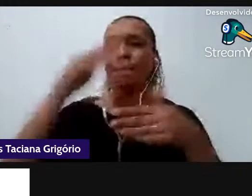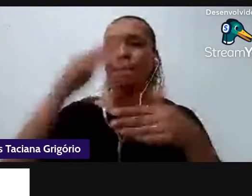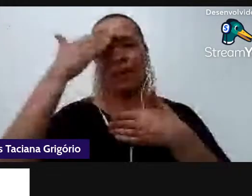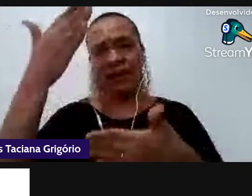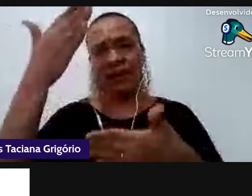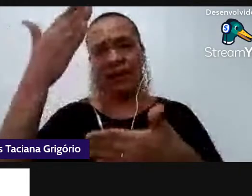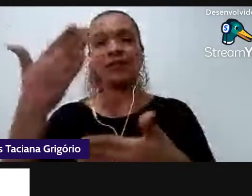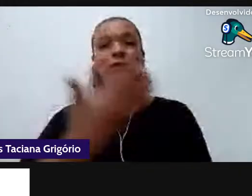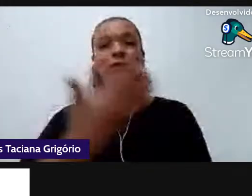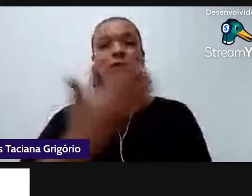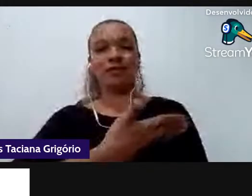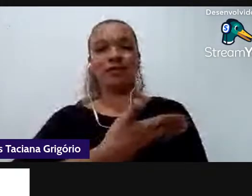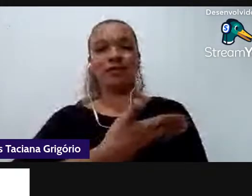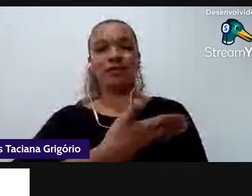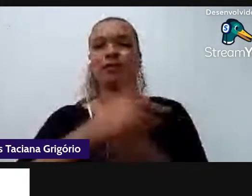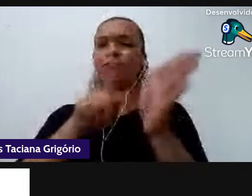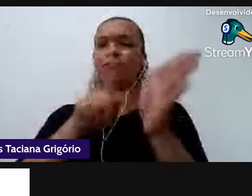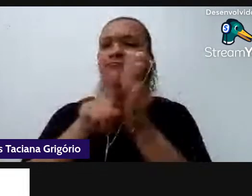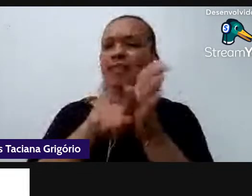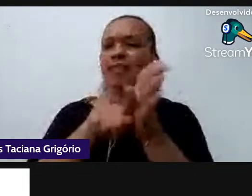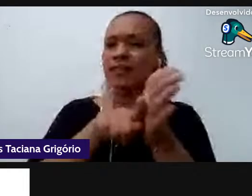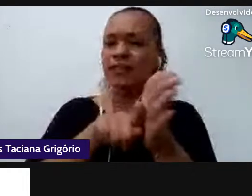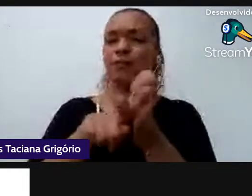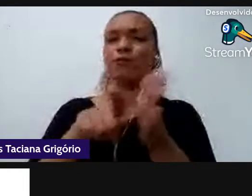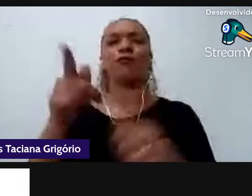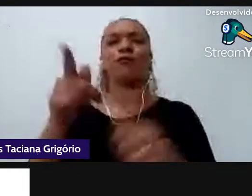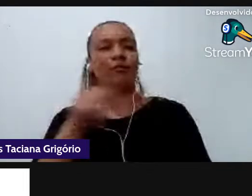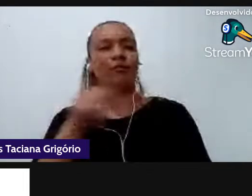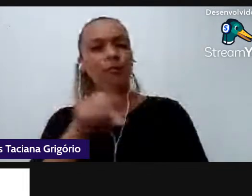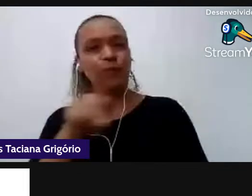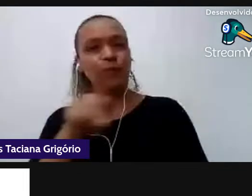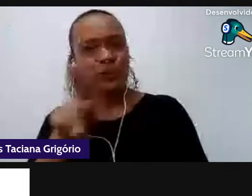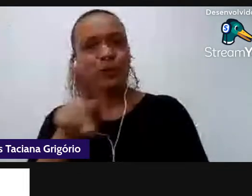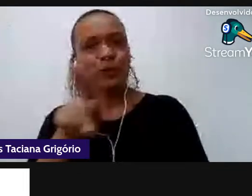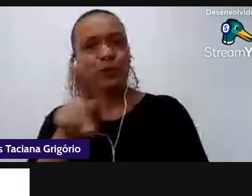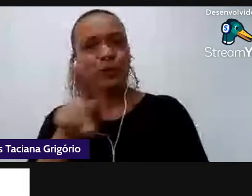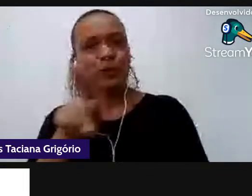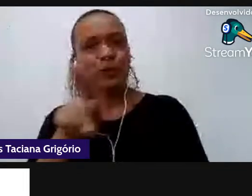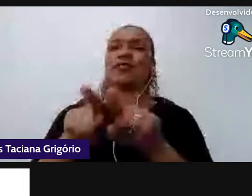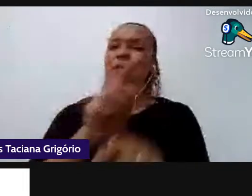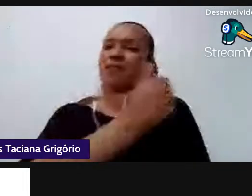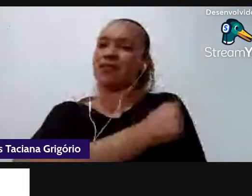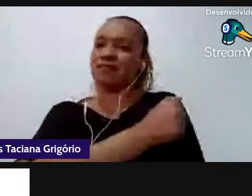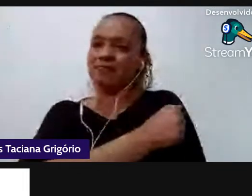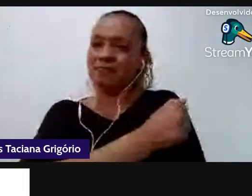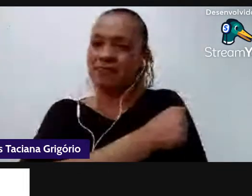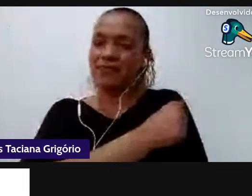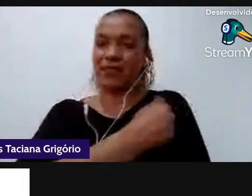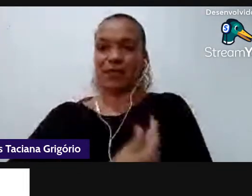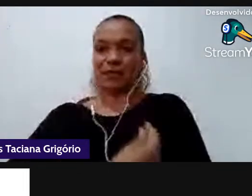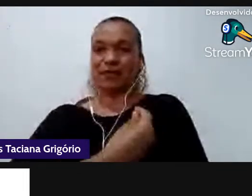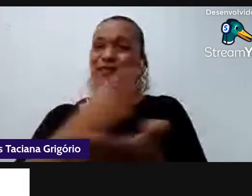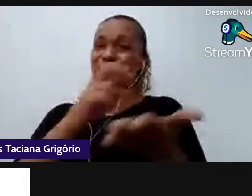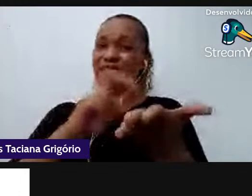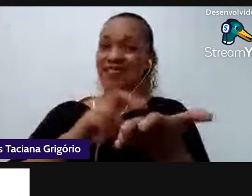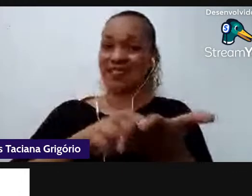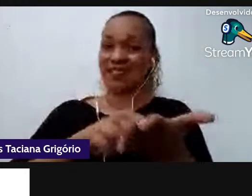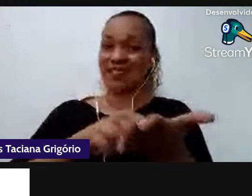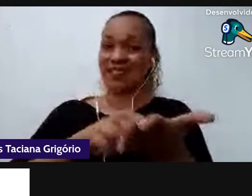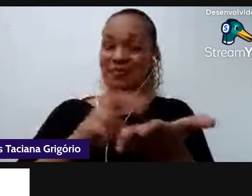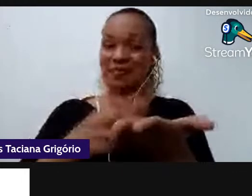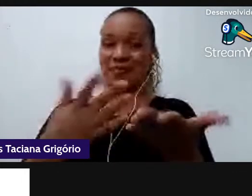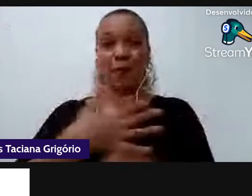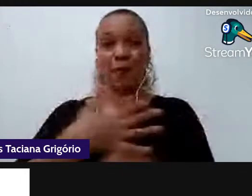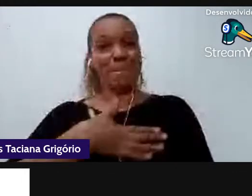colegas professores aos colegas estudantes que estão conosco nesta manhã foi um prazer tê-los conosco é um